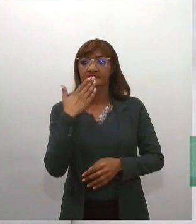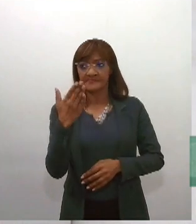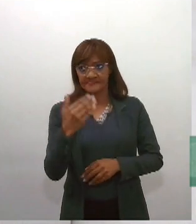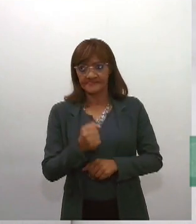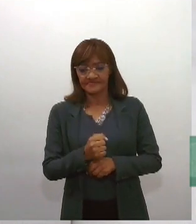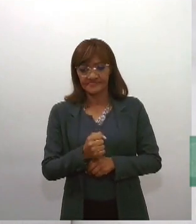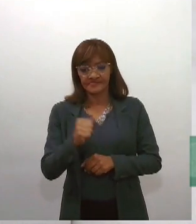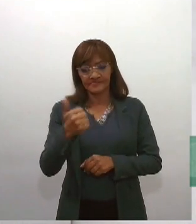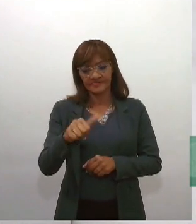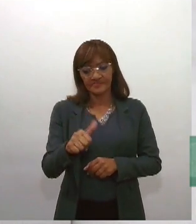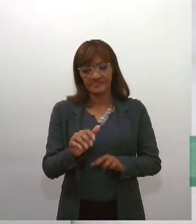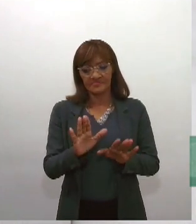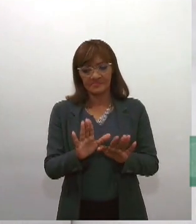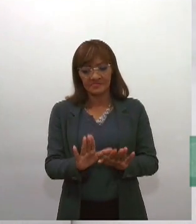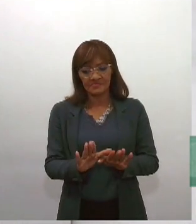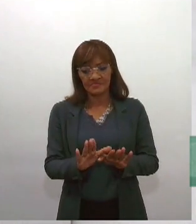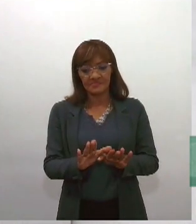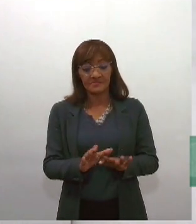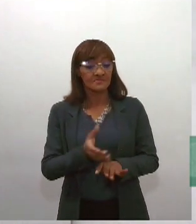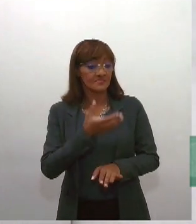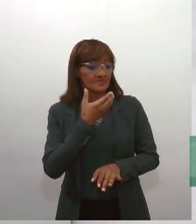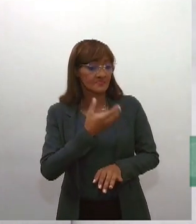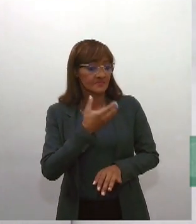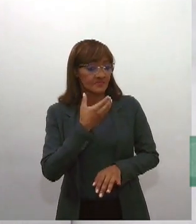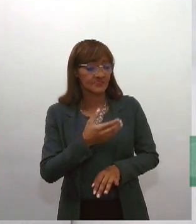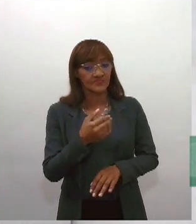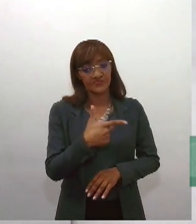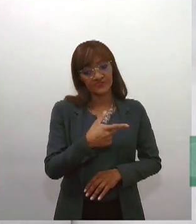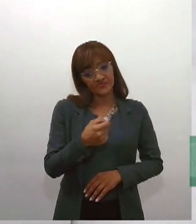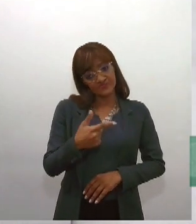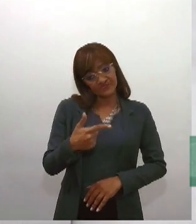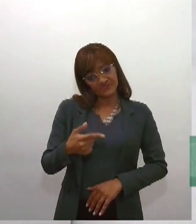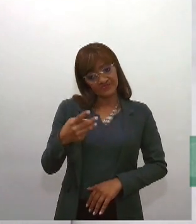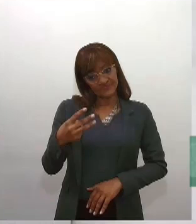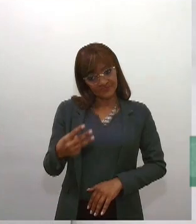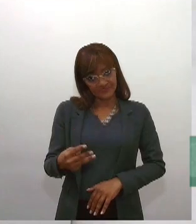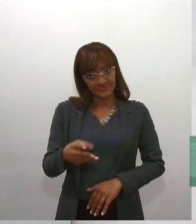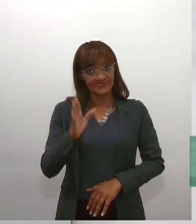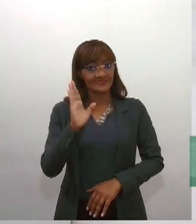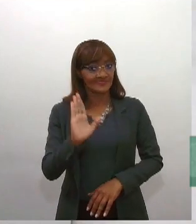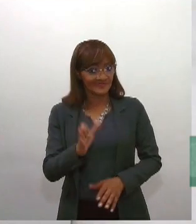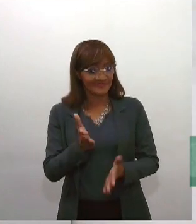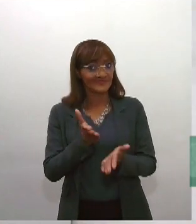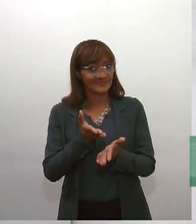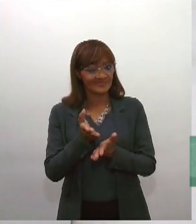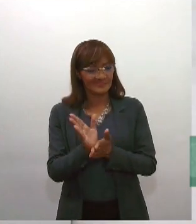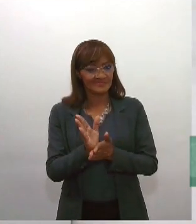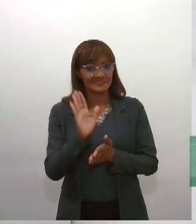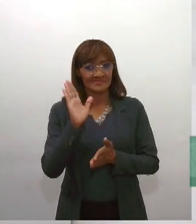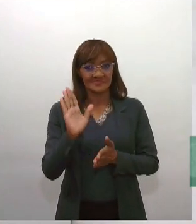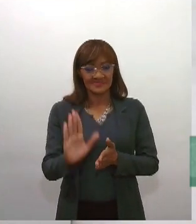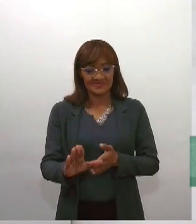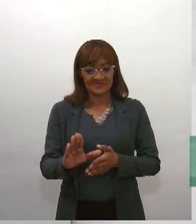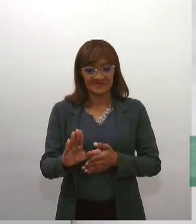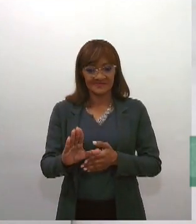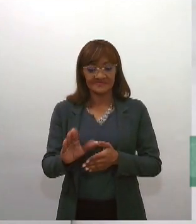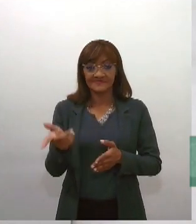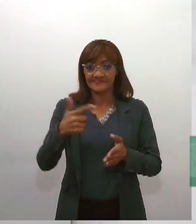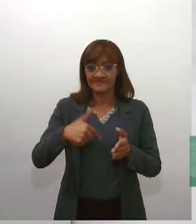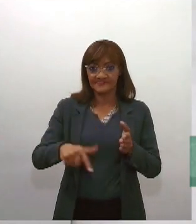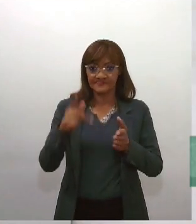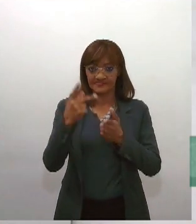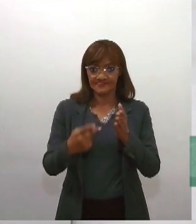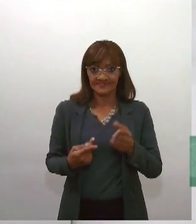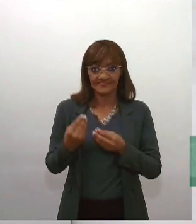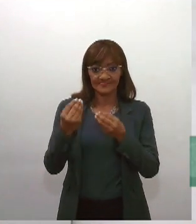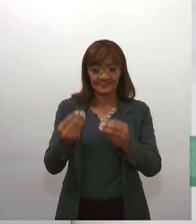dezembro de 2023, após a aprovação no Senado, a matéria foi enviada à Câmara dos Deputados e será